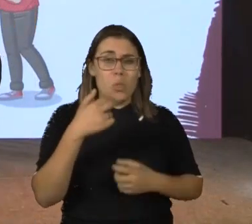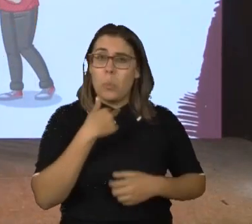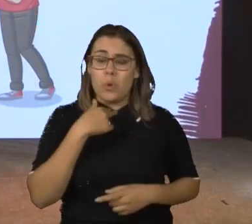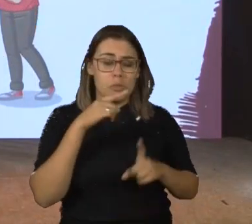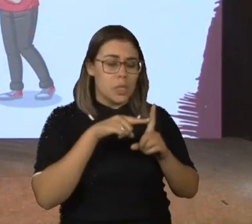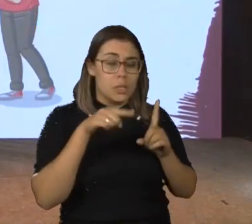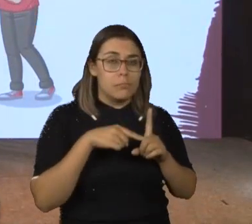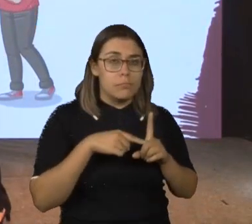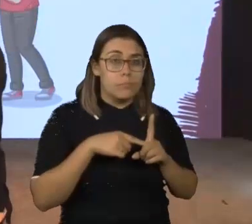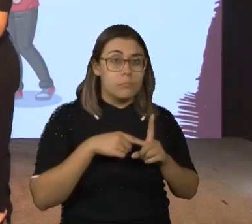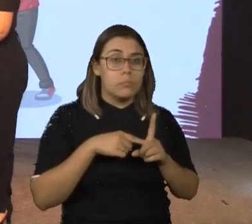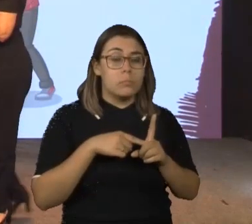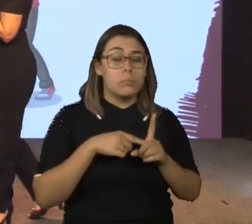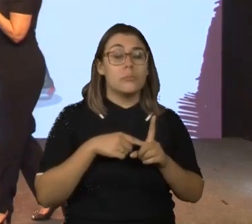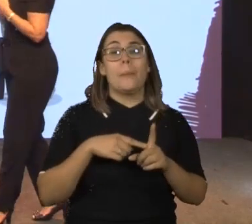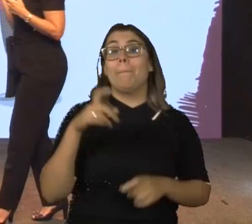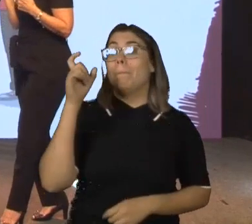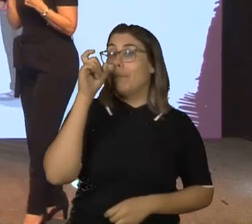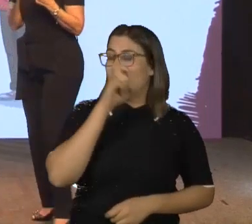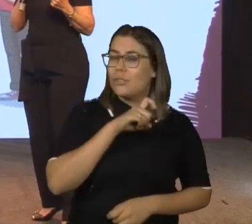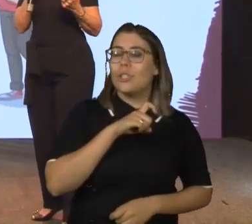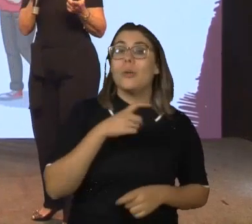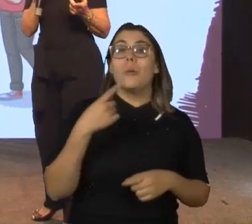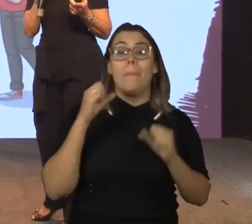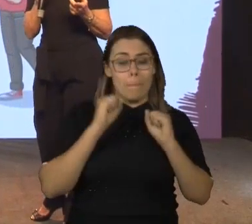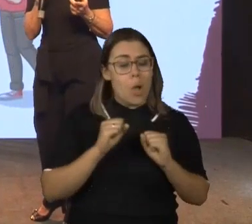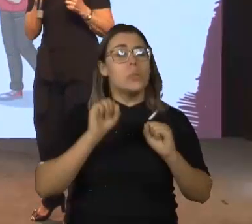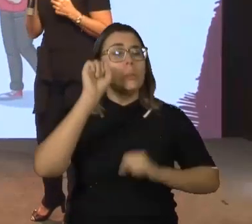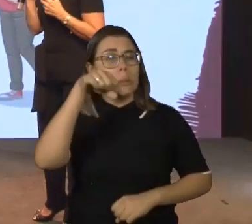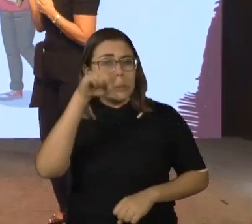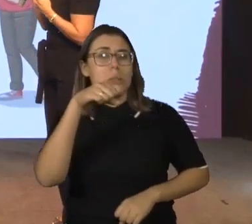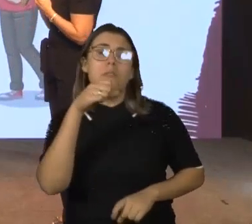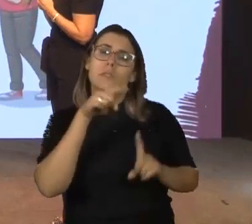Existe uma alteração, sim, na fertilidade, porém, podem engravidar.